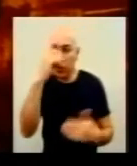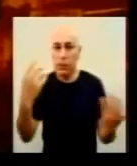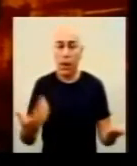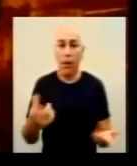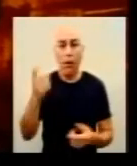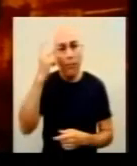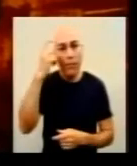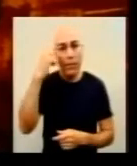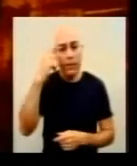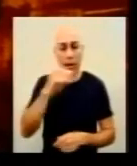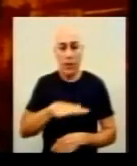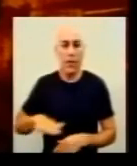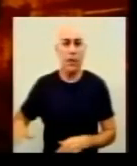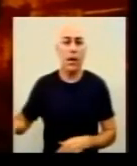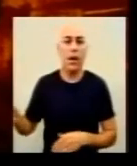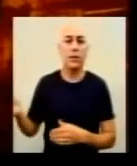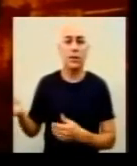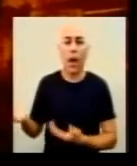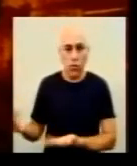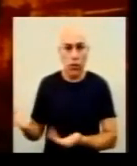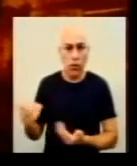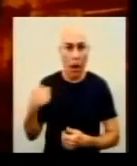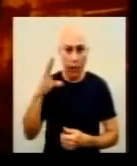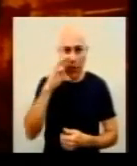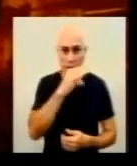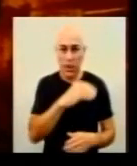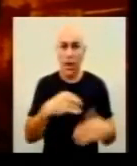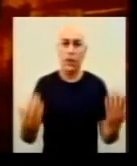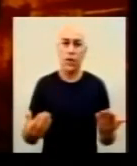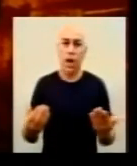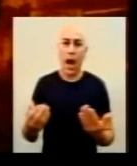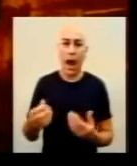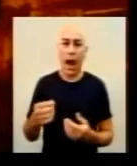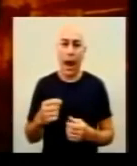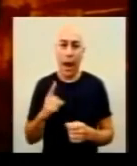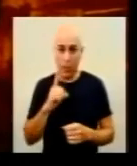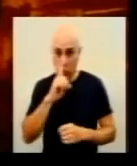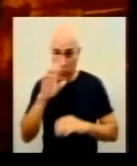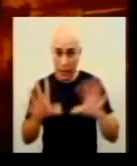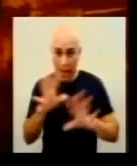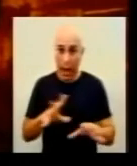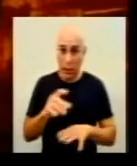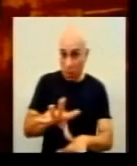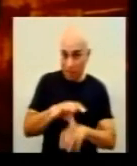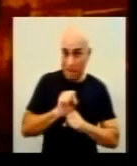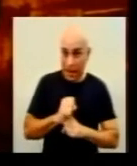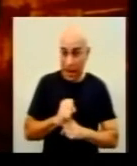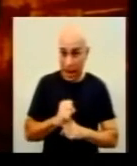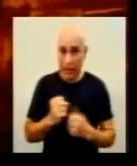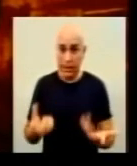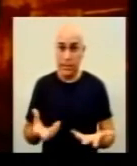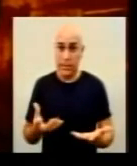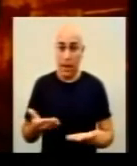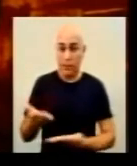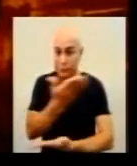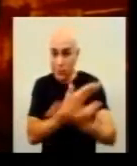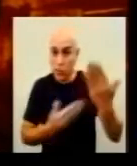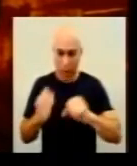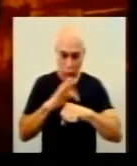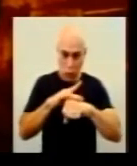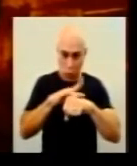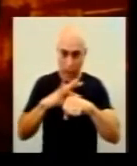Ah, crianças, adolescentes, elas têm um risco muito menor de gravidade? Tem. Mas se a doença, ela circula em grande